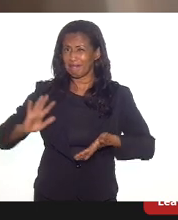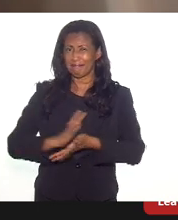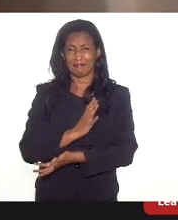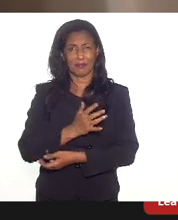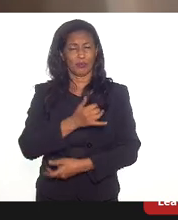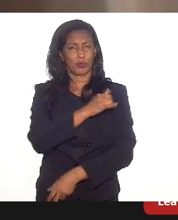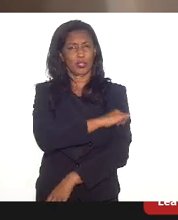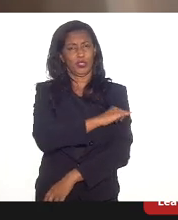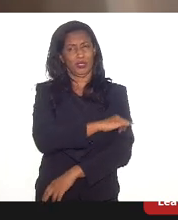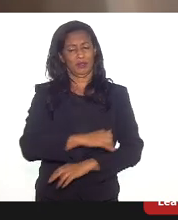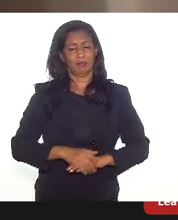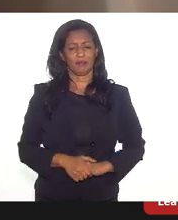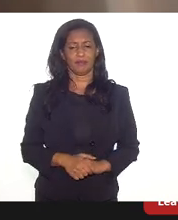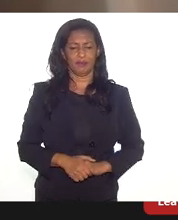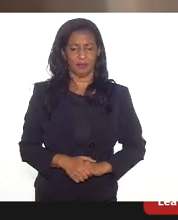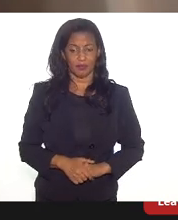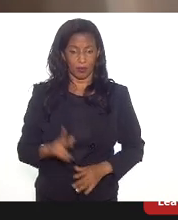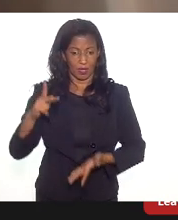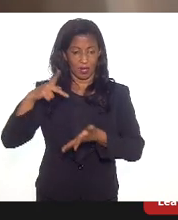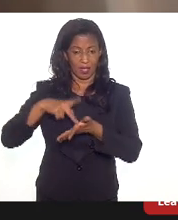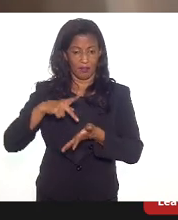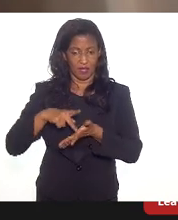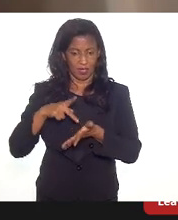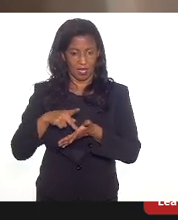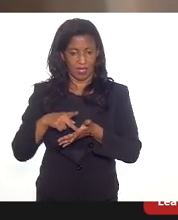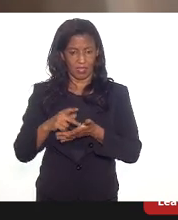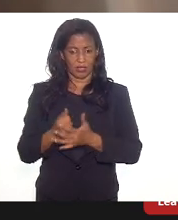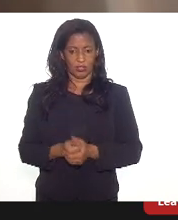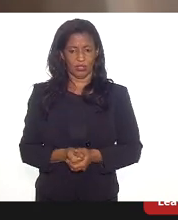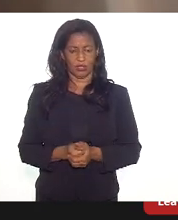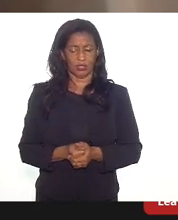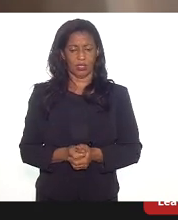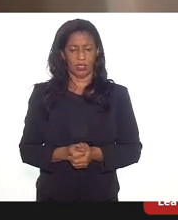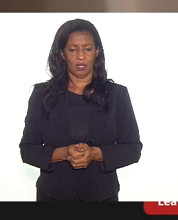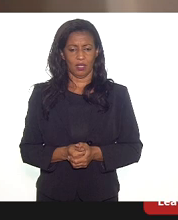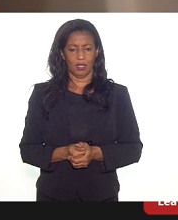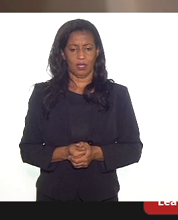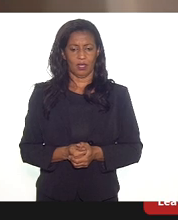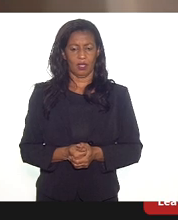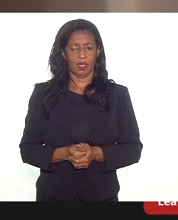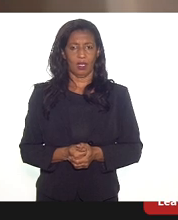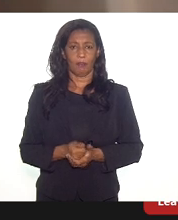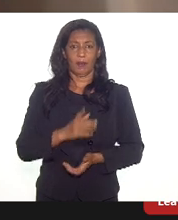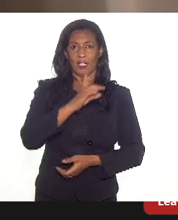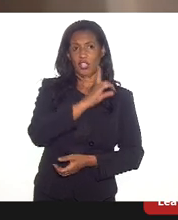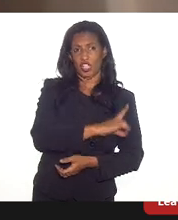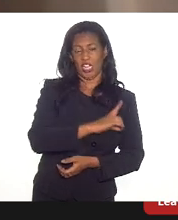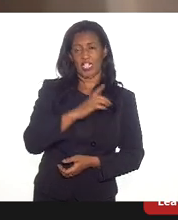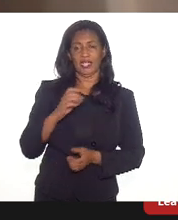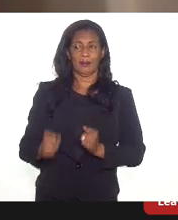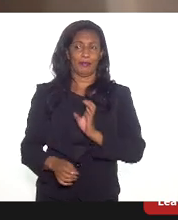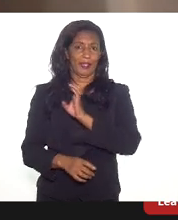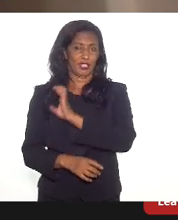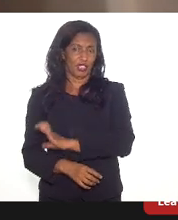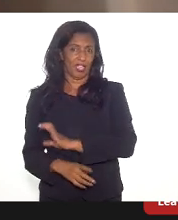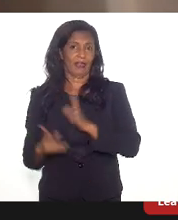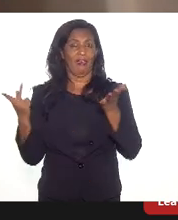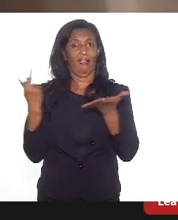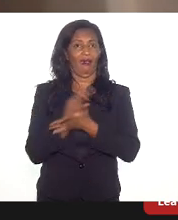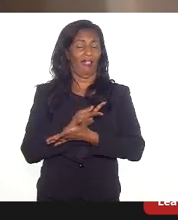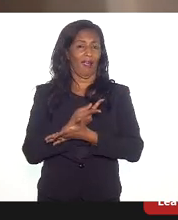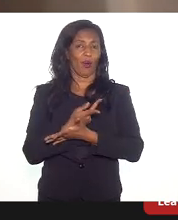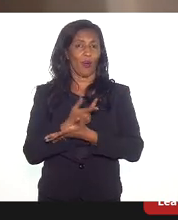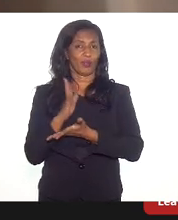Janeiro, porque, na verdade, foi caçada aqui a representação federal pela esquerda e pela direita, isso levou a uma lógica